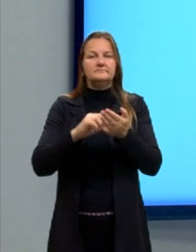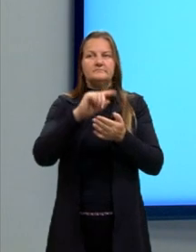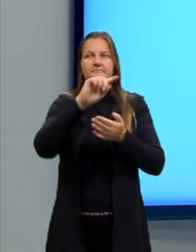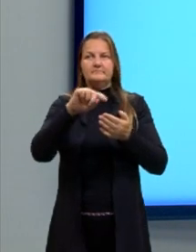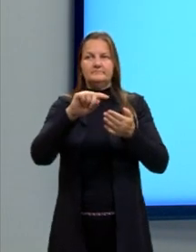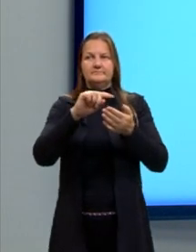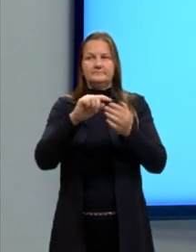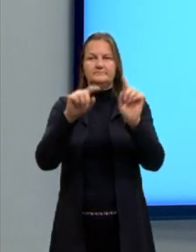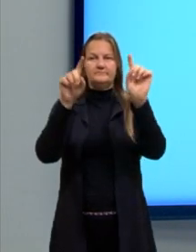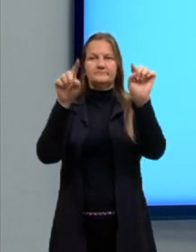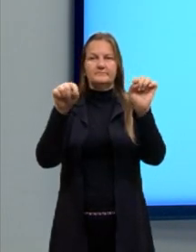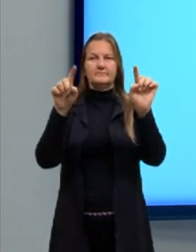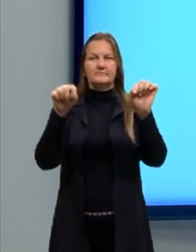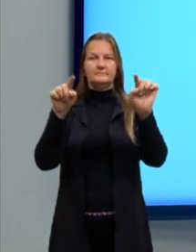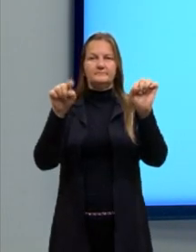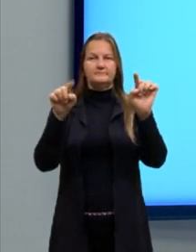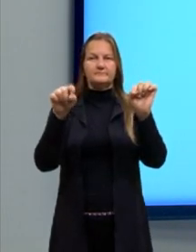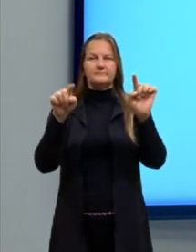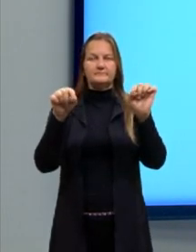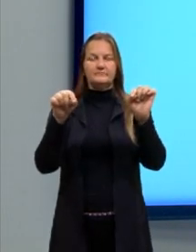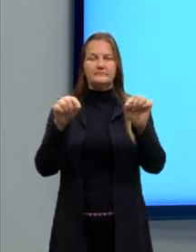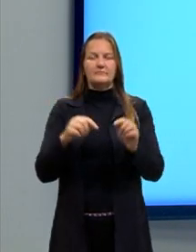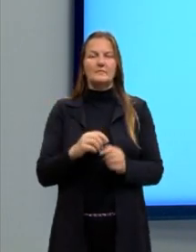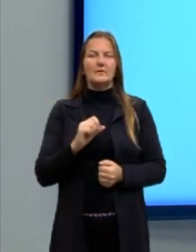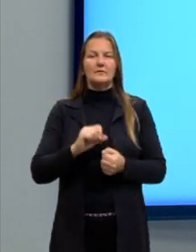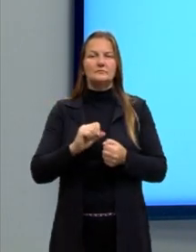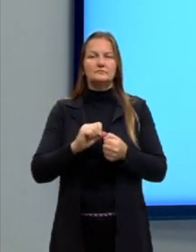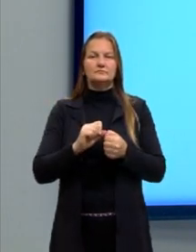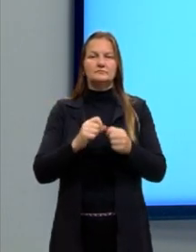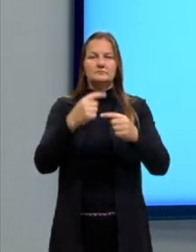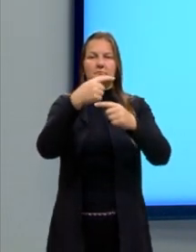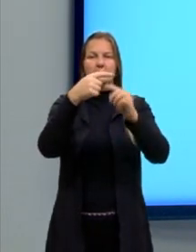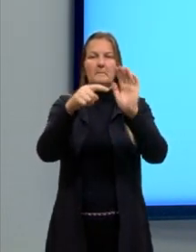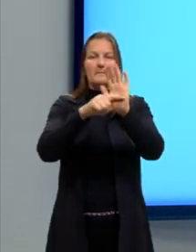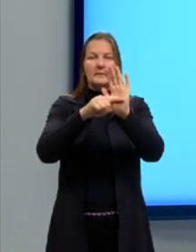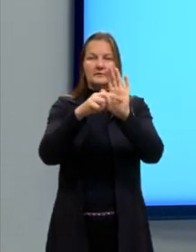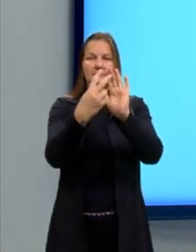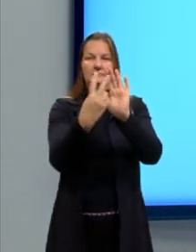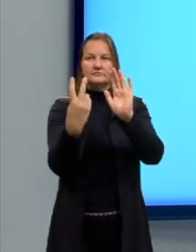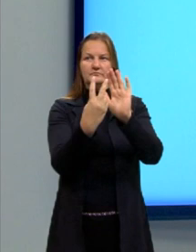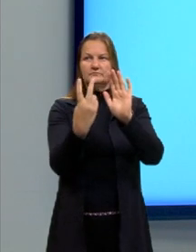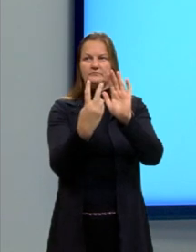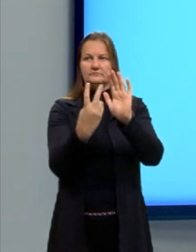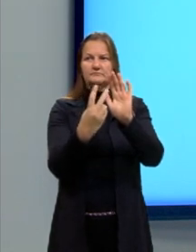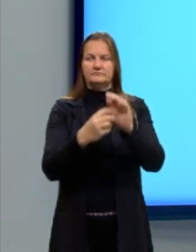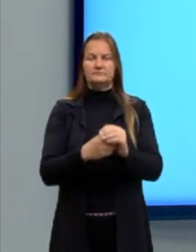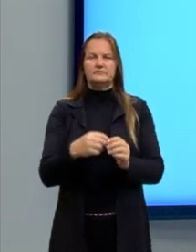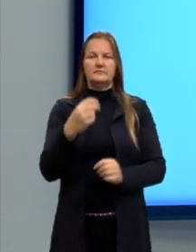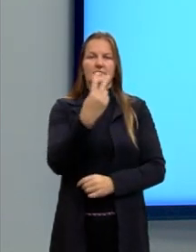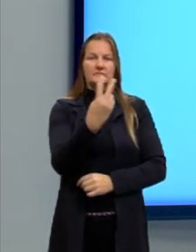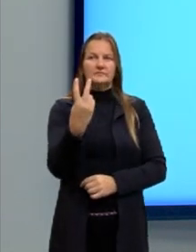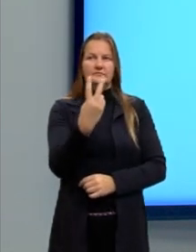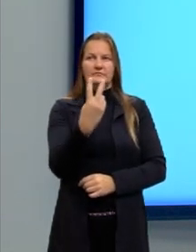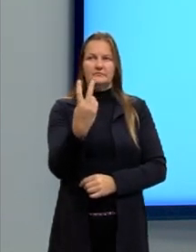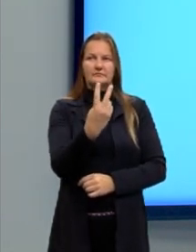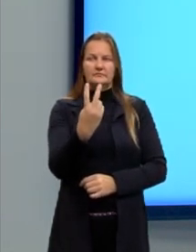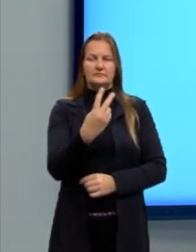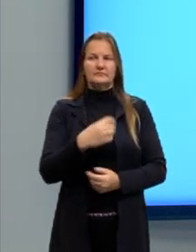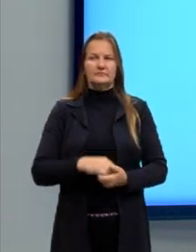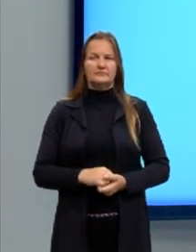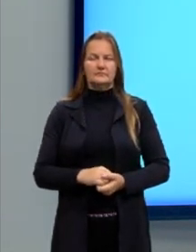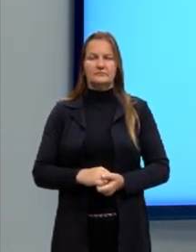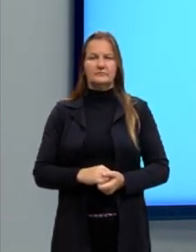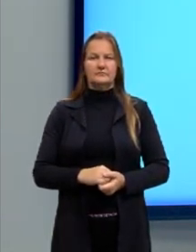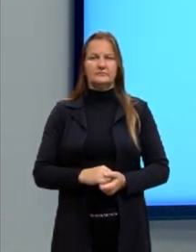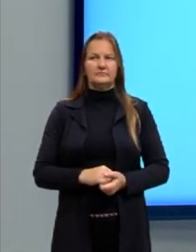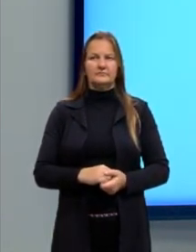aqui o módulo, né? O valor absoluto. Então, o módulo de menos 22 seria 22. Tiramos o sinalzinho.